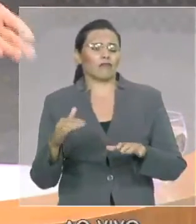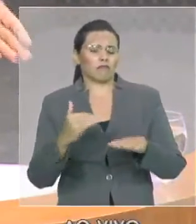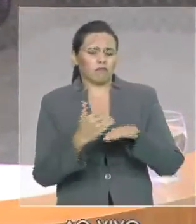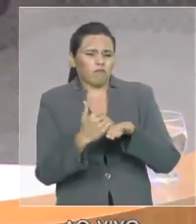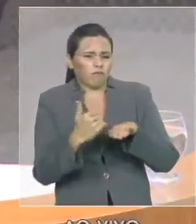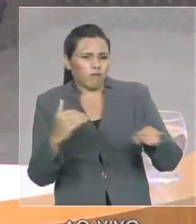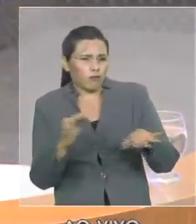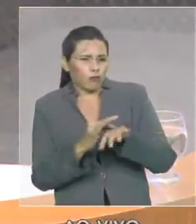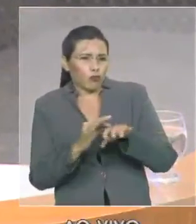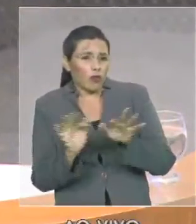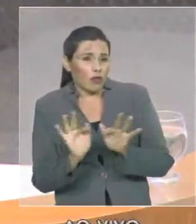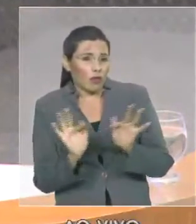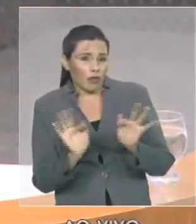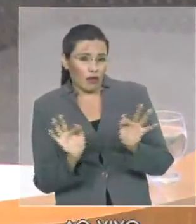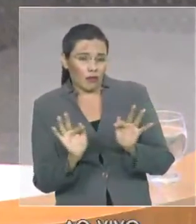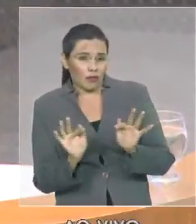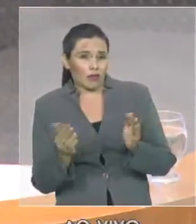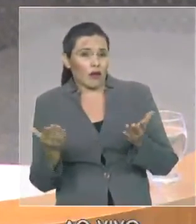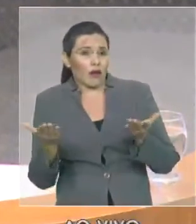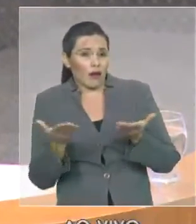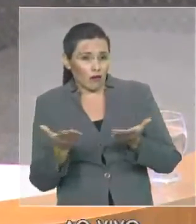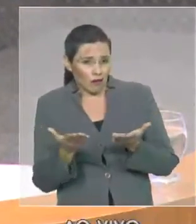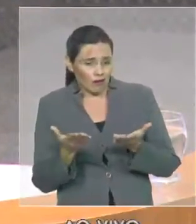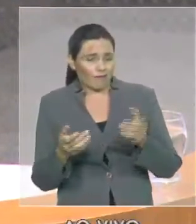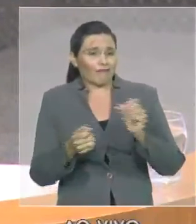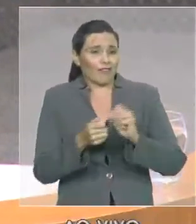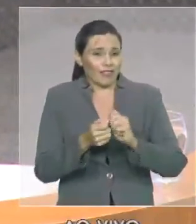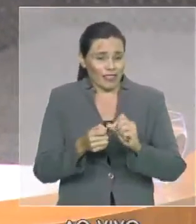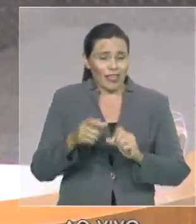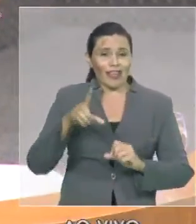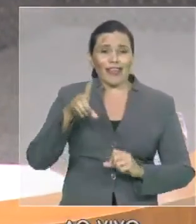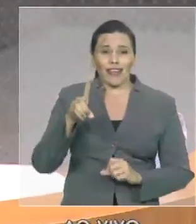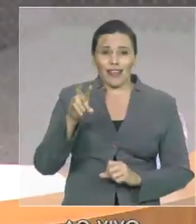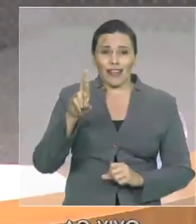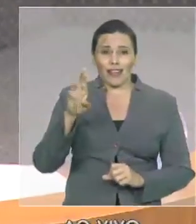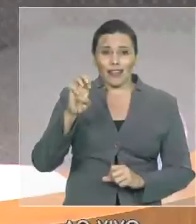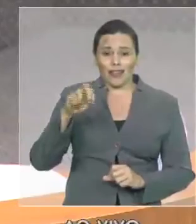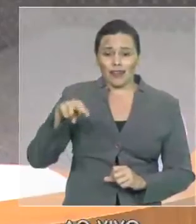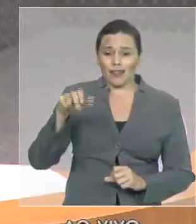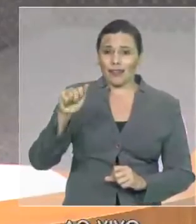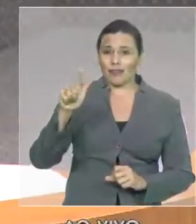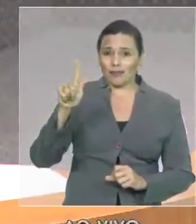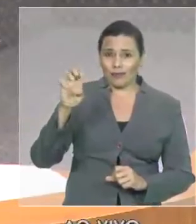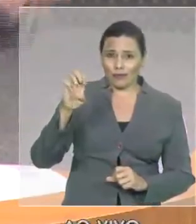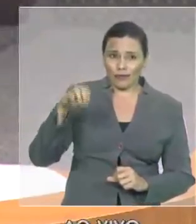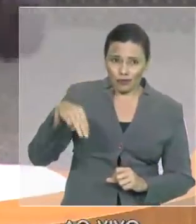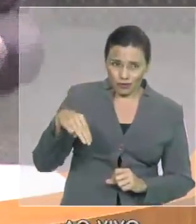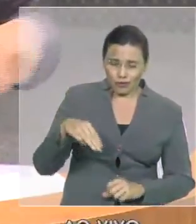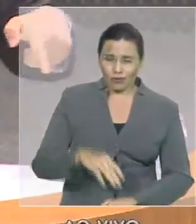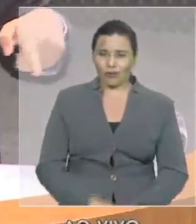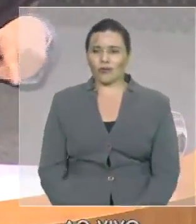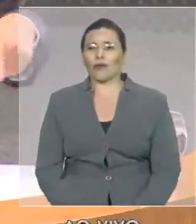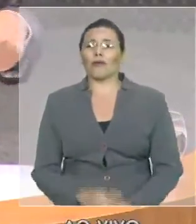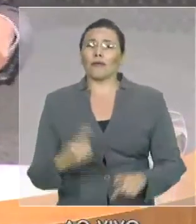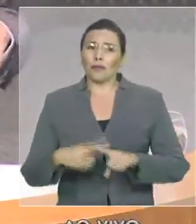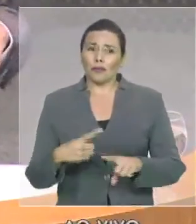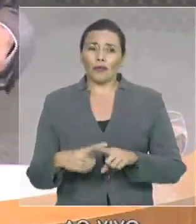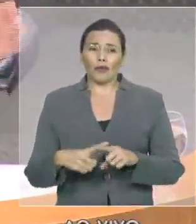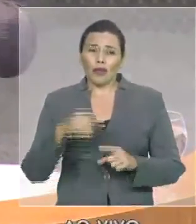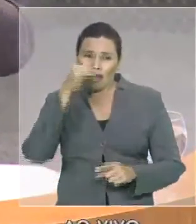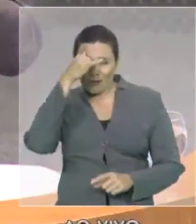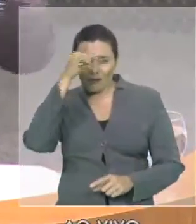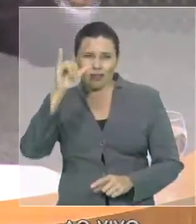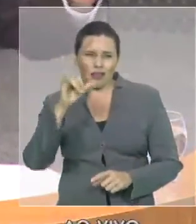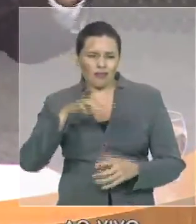aí o nós optamos por fazer estamos fazendo um recapiamento emergencial para manter a trafegabilidade e depois vamos fazer o serviço de